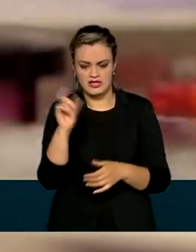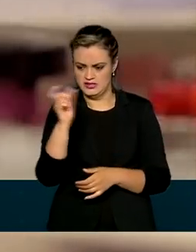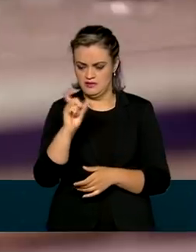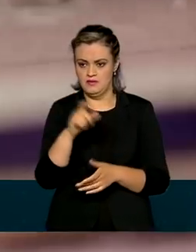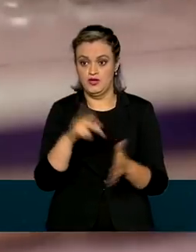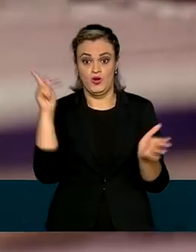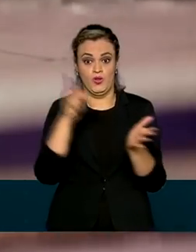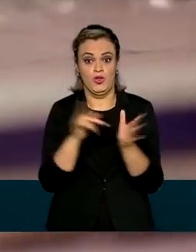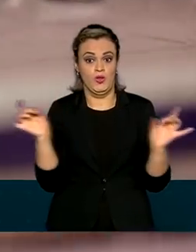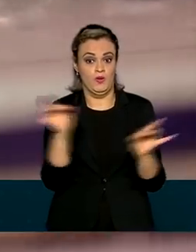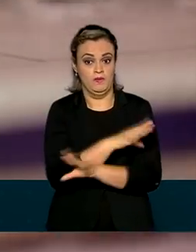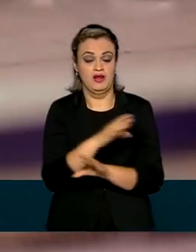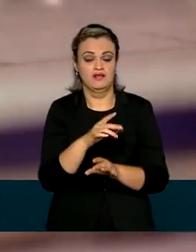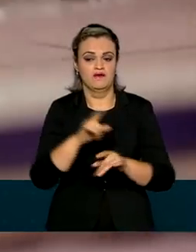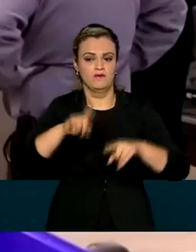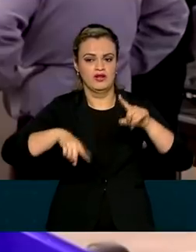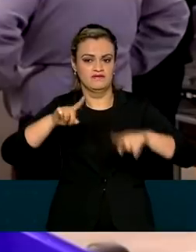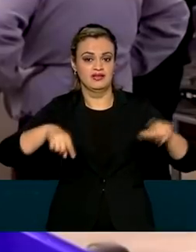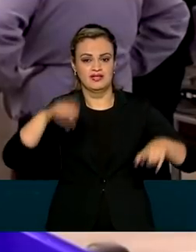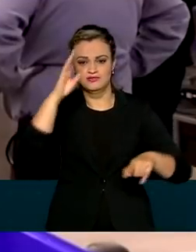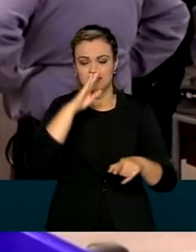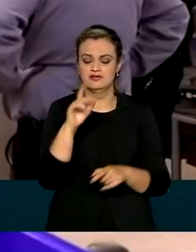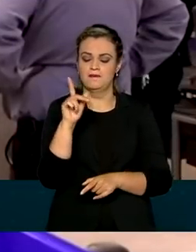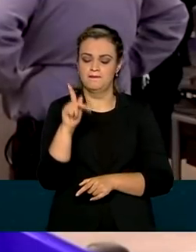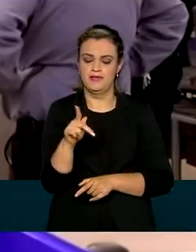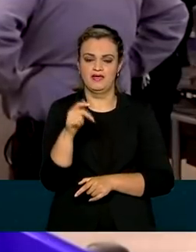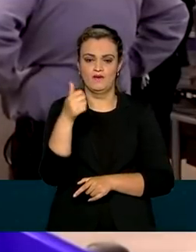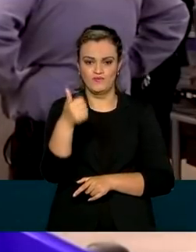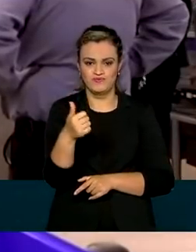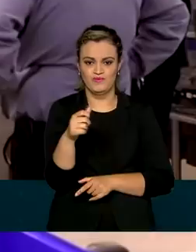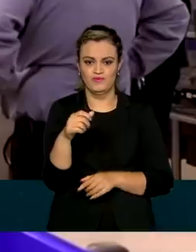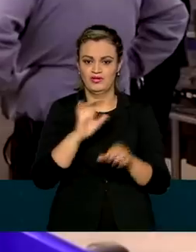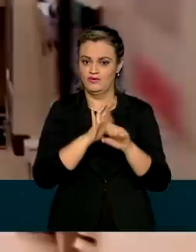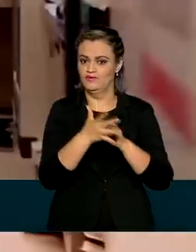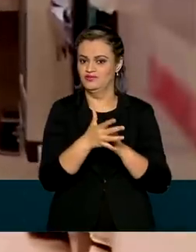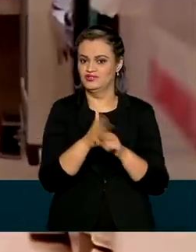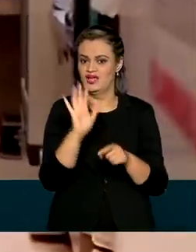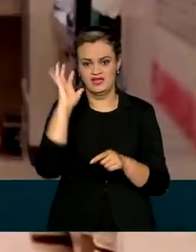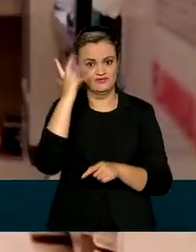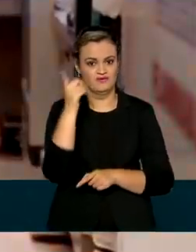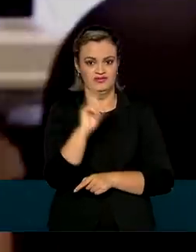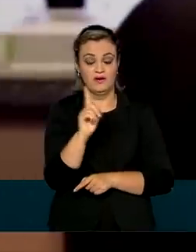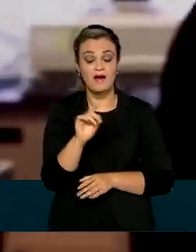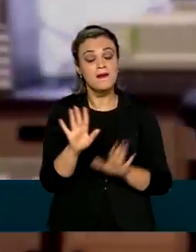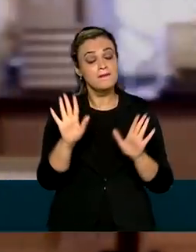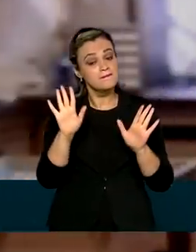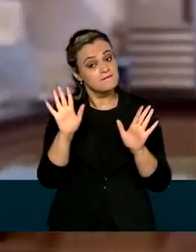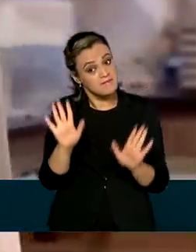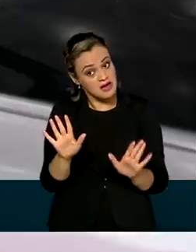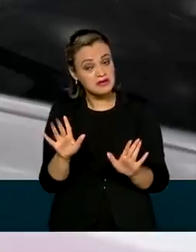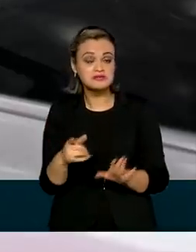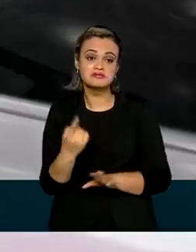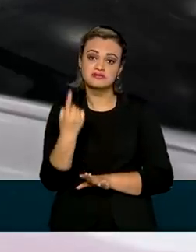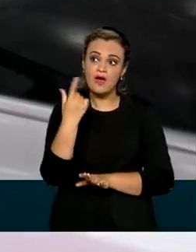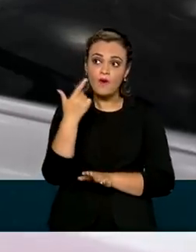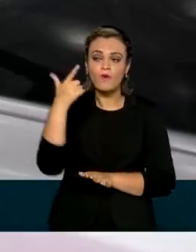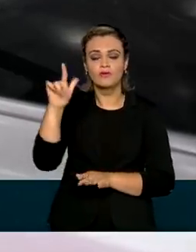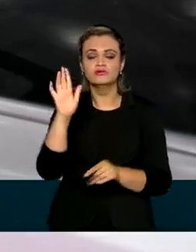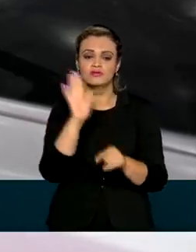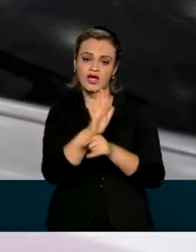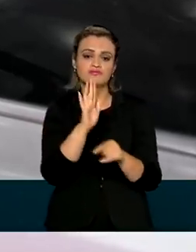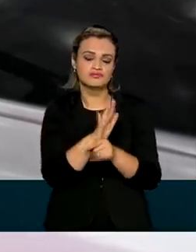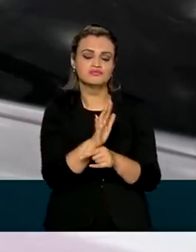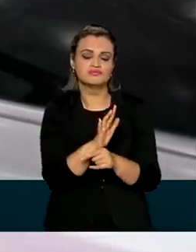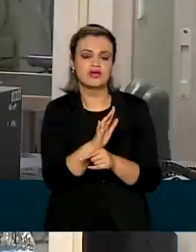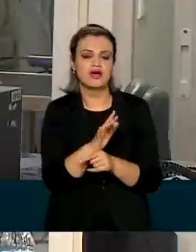comprovada contra a variante brasileira P1 da Covid-19. Mesmo assim, é mais uma ferramenta para combater a